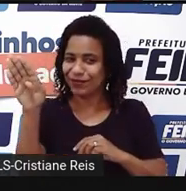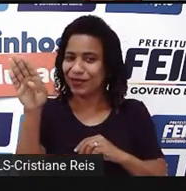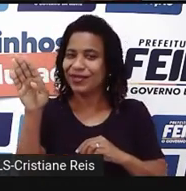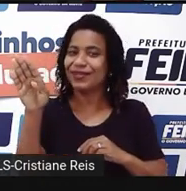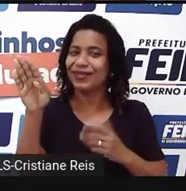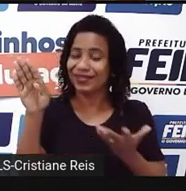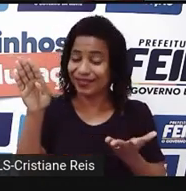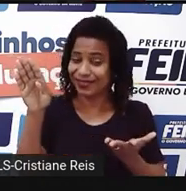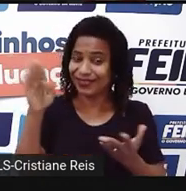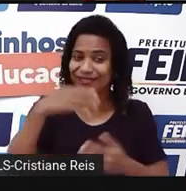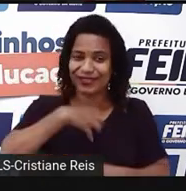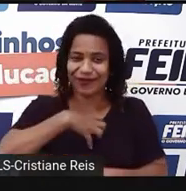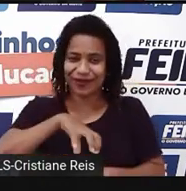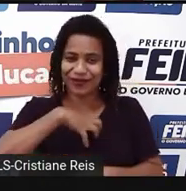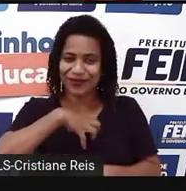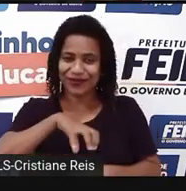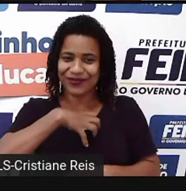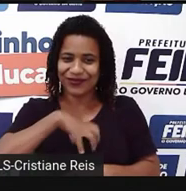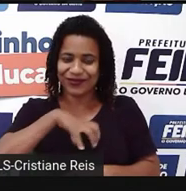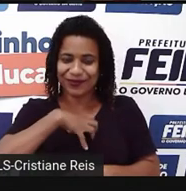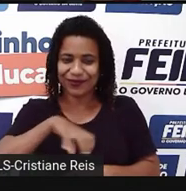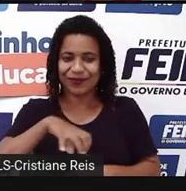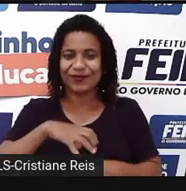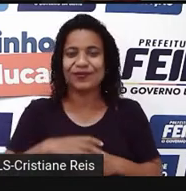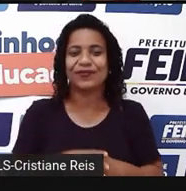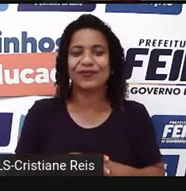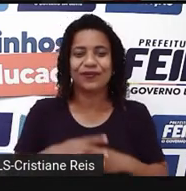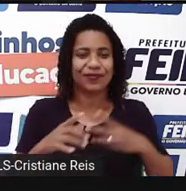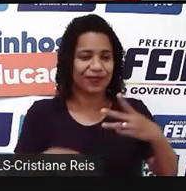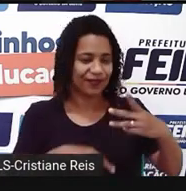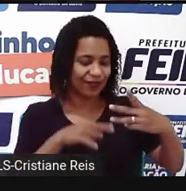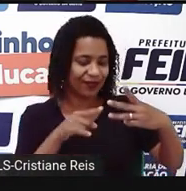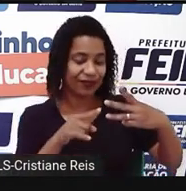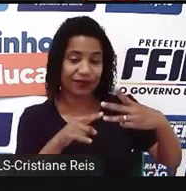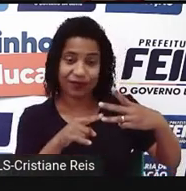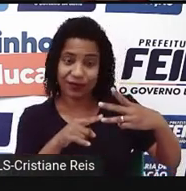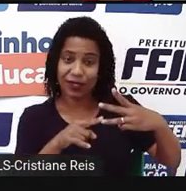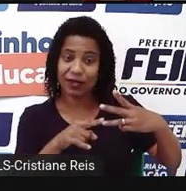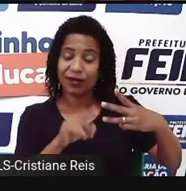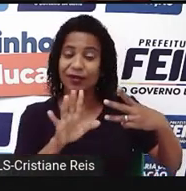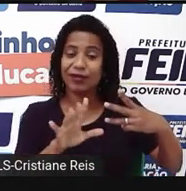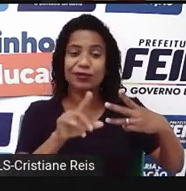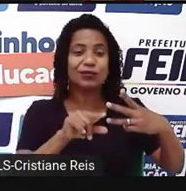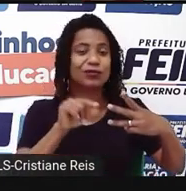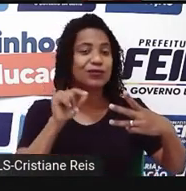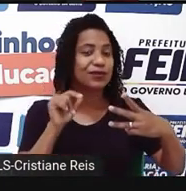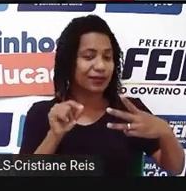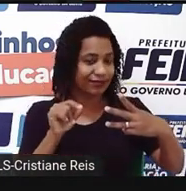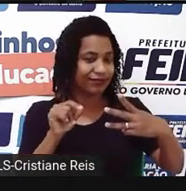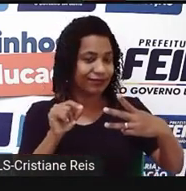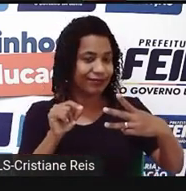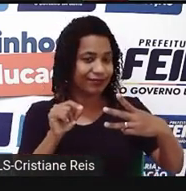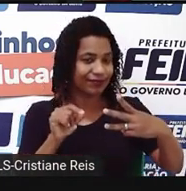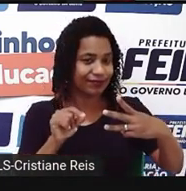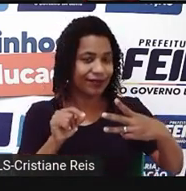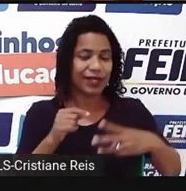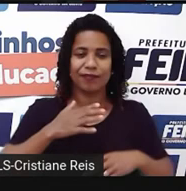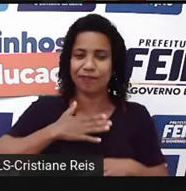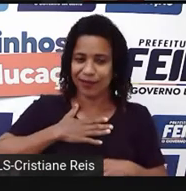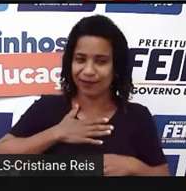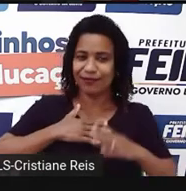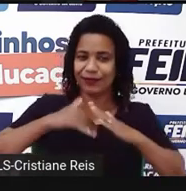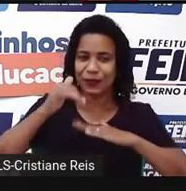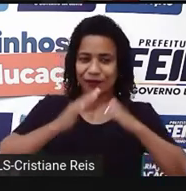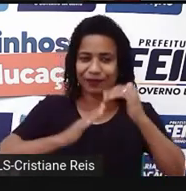serão em Salvador. E, por fim, se eu escolher My Carey, a minha carreira,